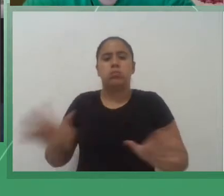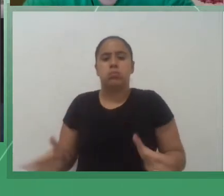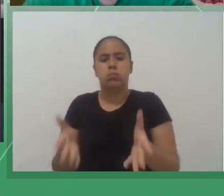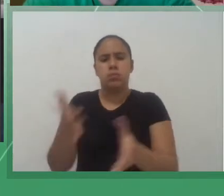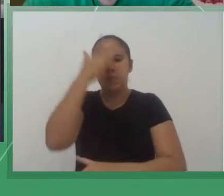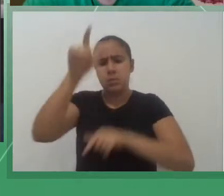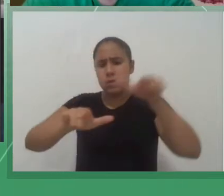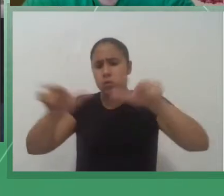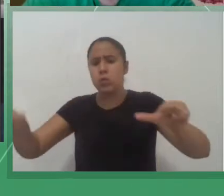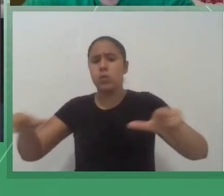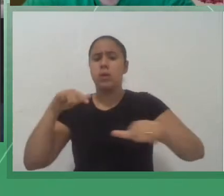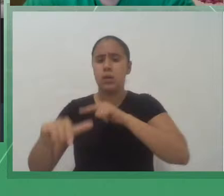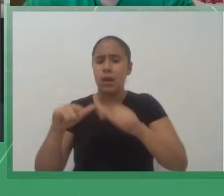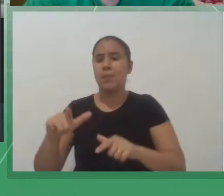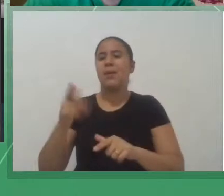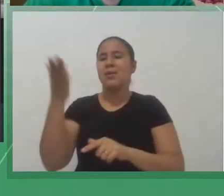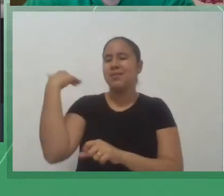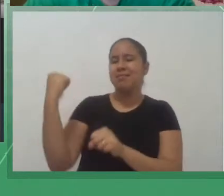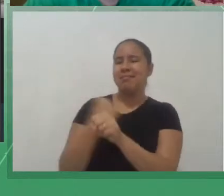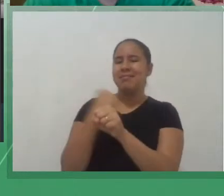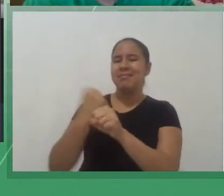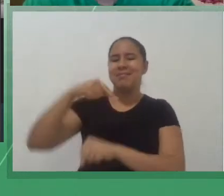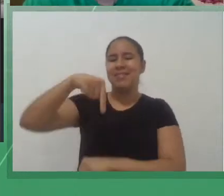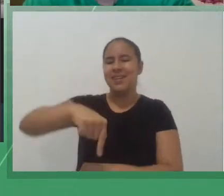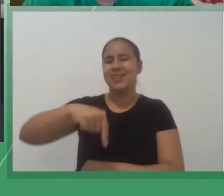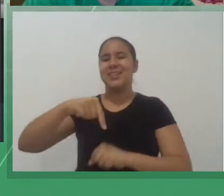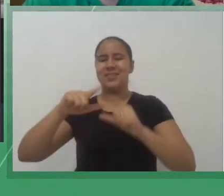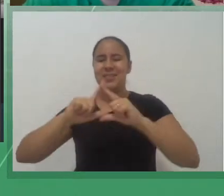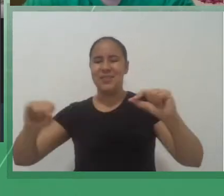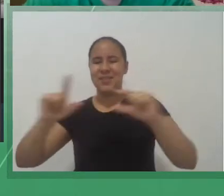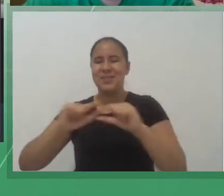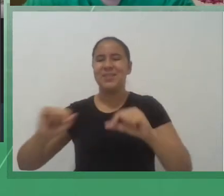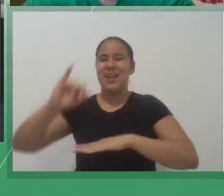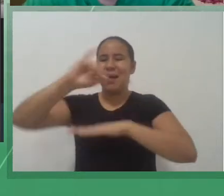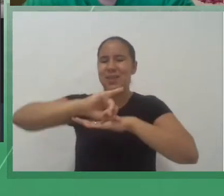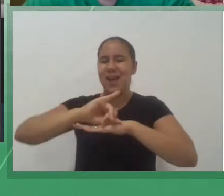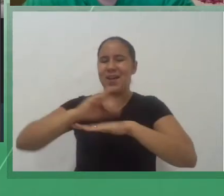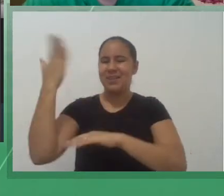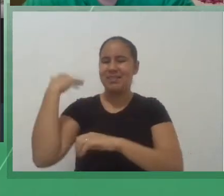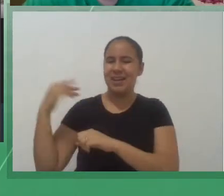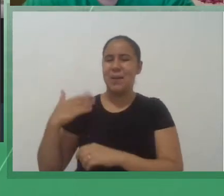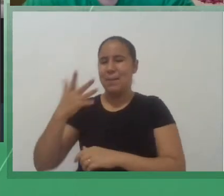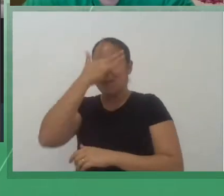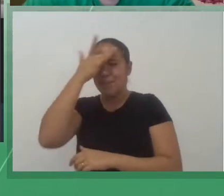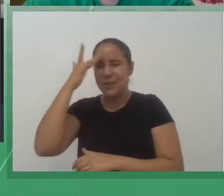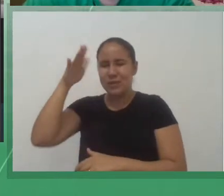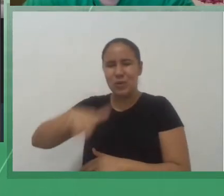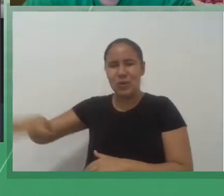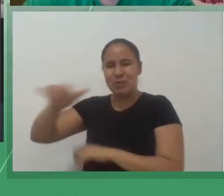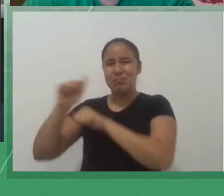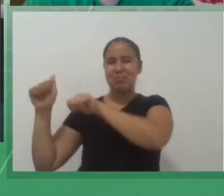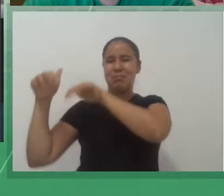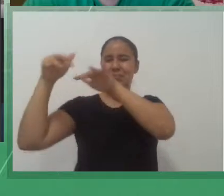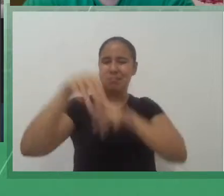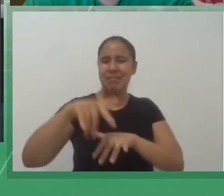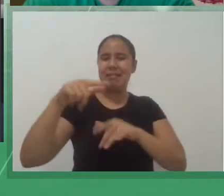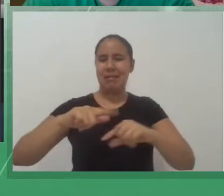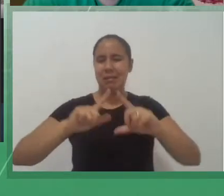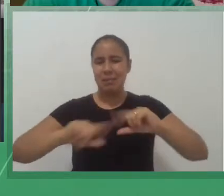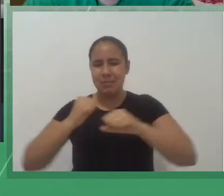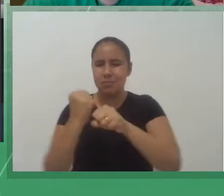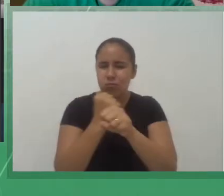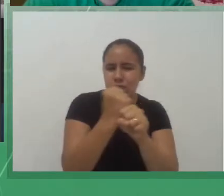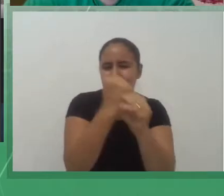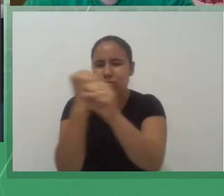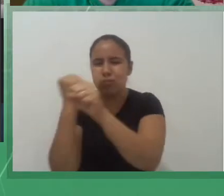que é evidenciar os candangos e as mulheres que vieram a Brasília para construí-la né tirar um pouco o foco das